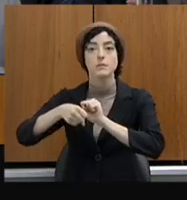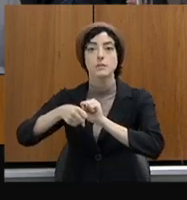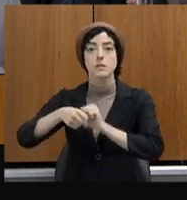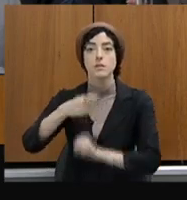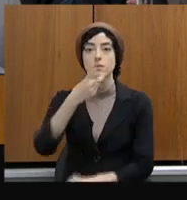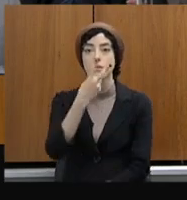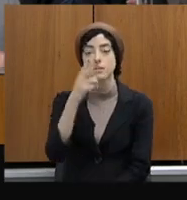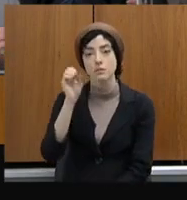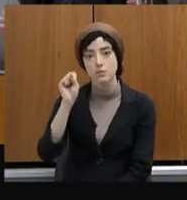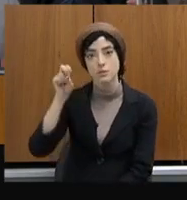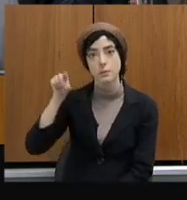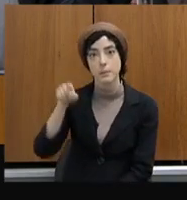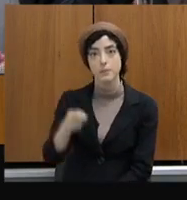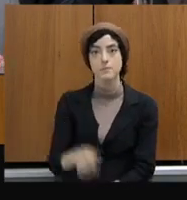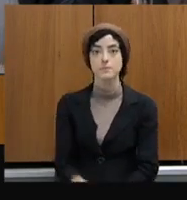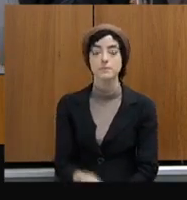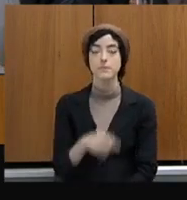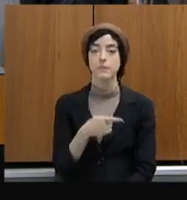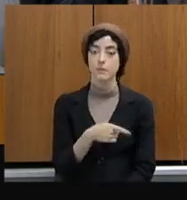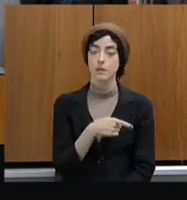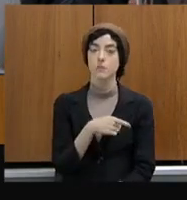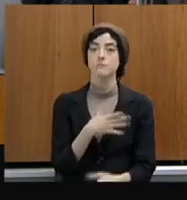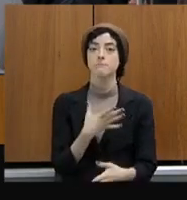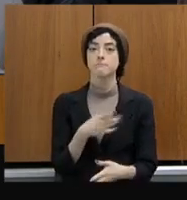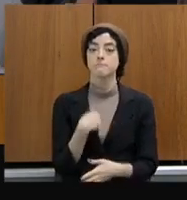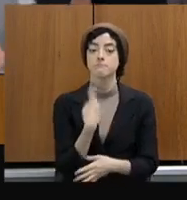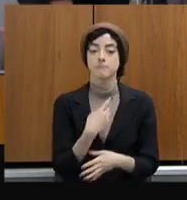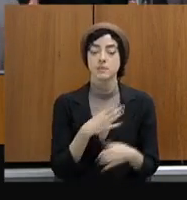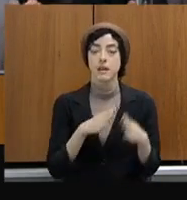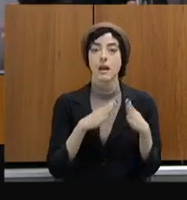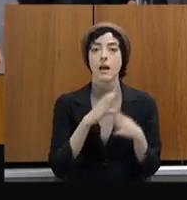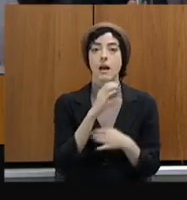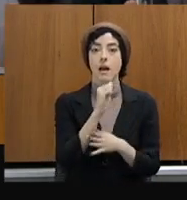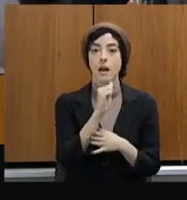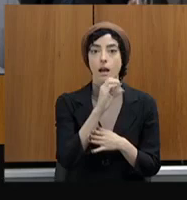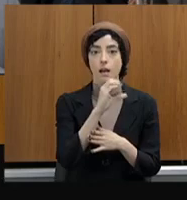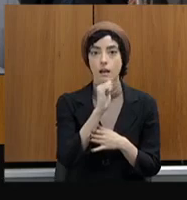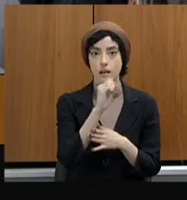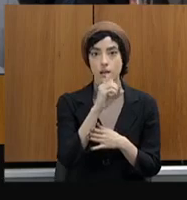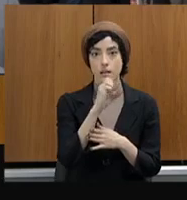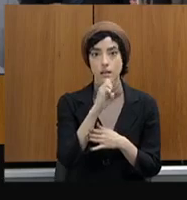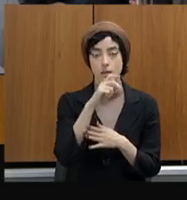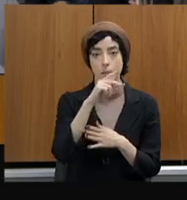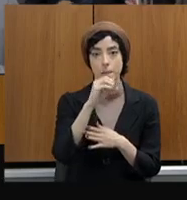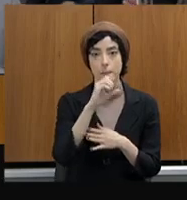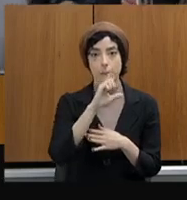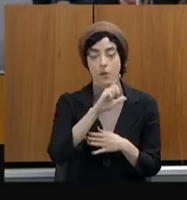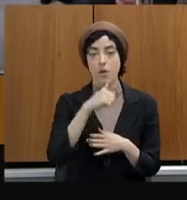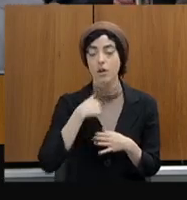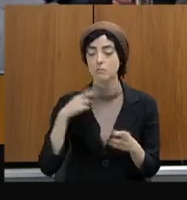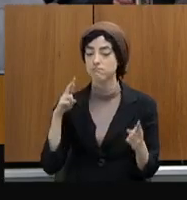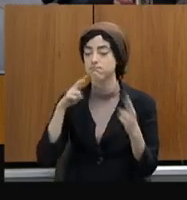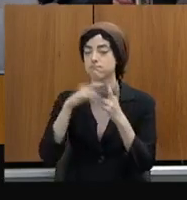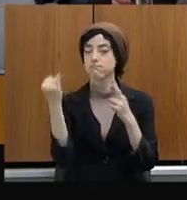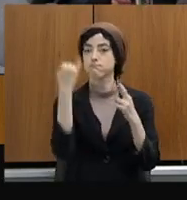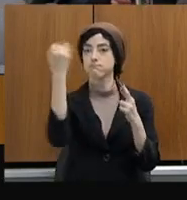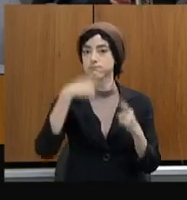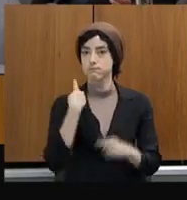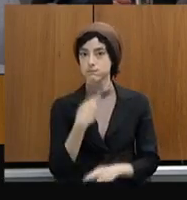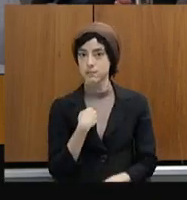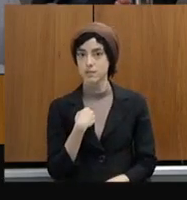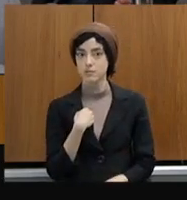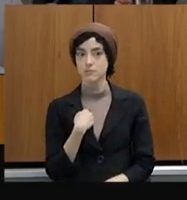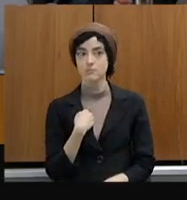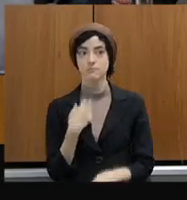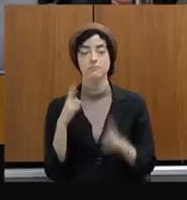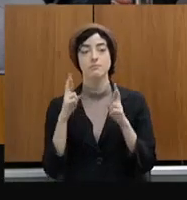nós, neste ano de 2022. Pode passar? Que vale a pena fazer uma visita. Estejam